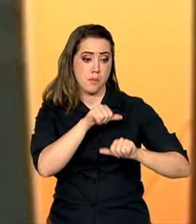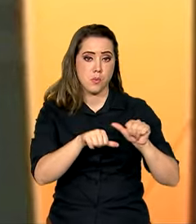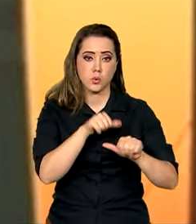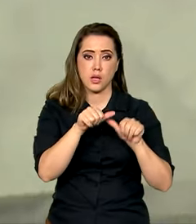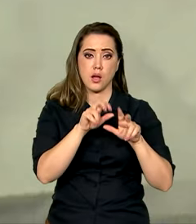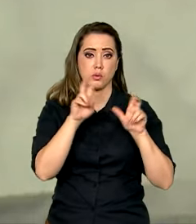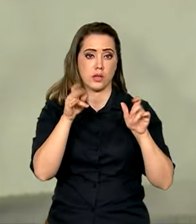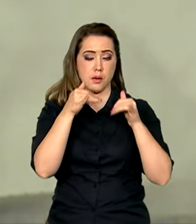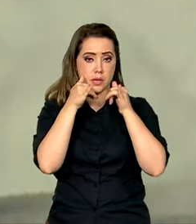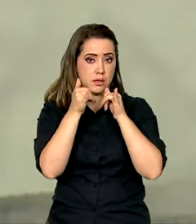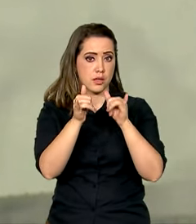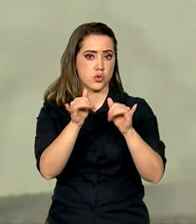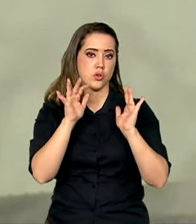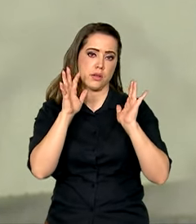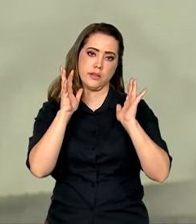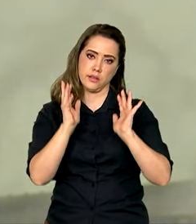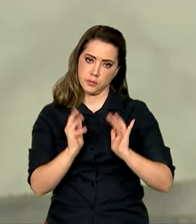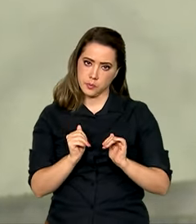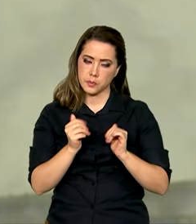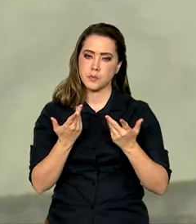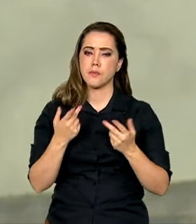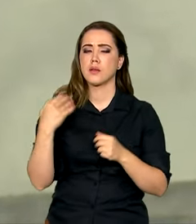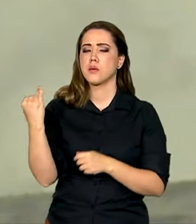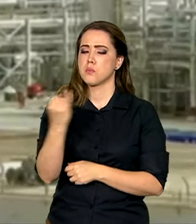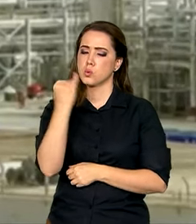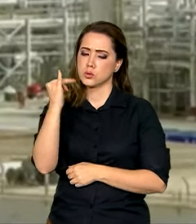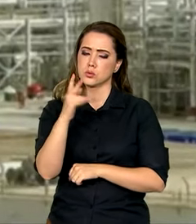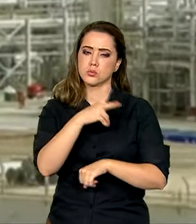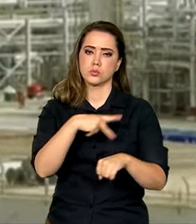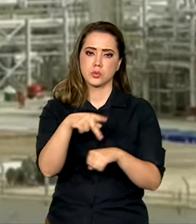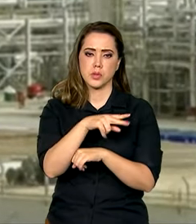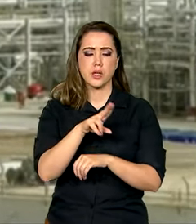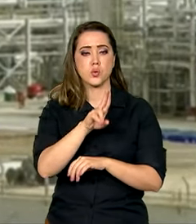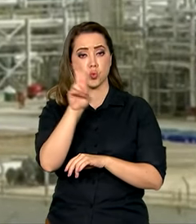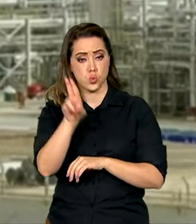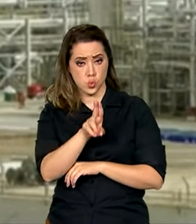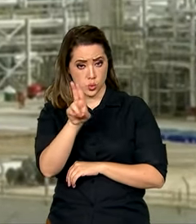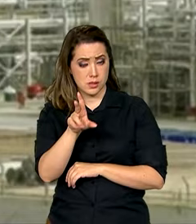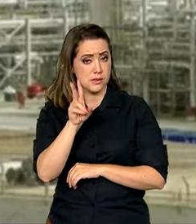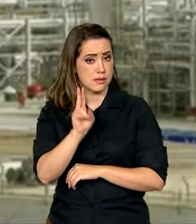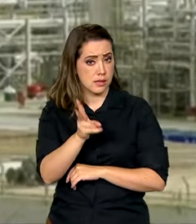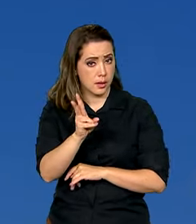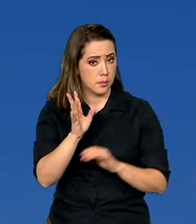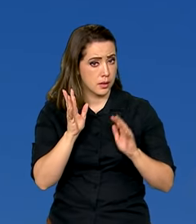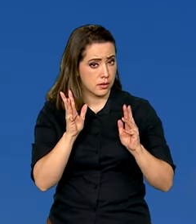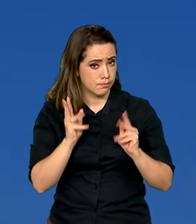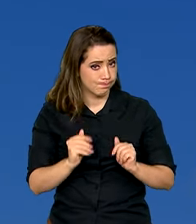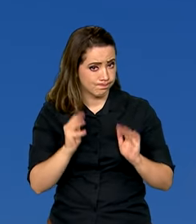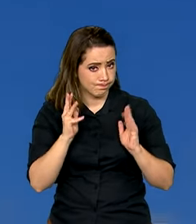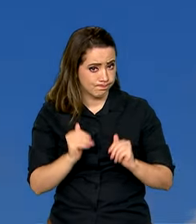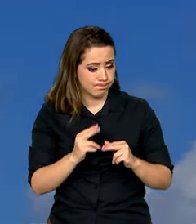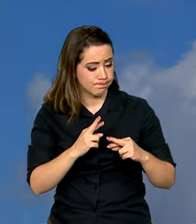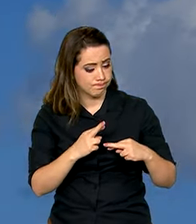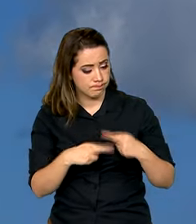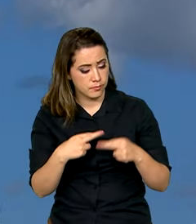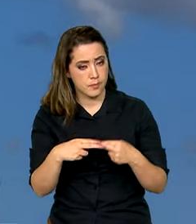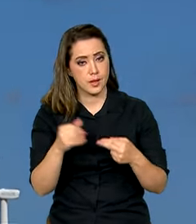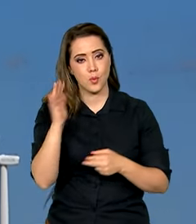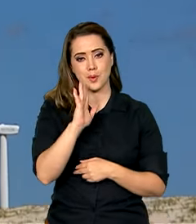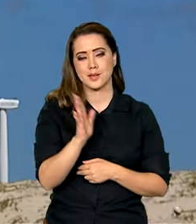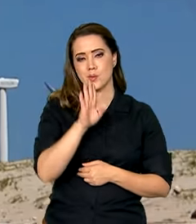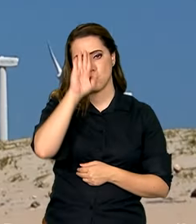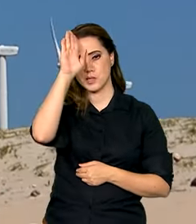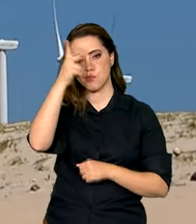energética. É essencial que os países invistam em fontes renováveis e limpas. O Brasil desponta como